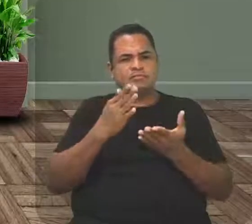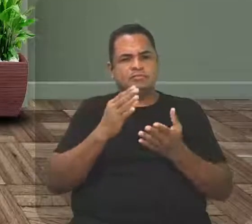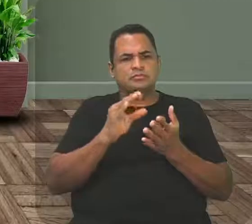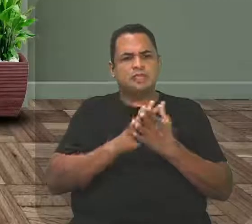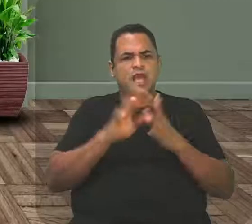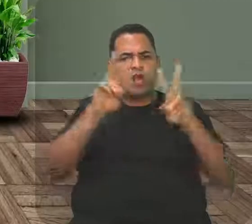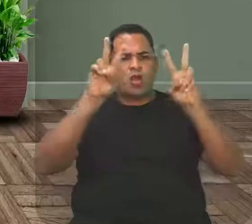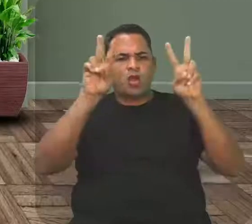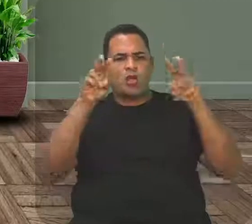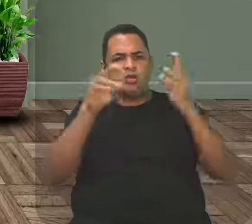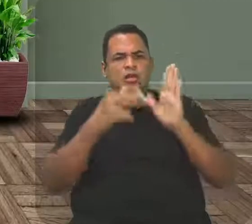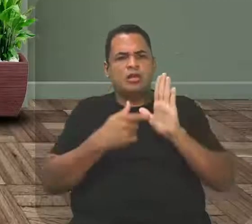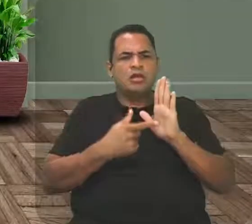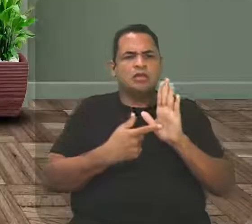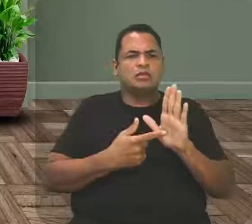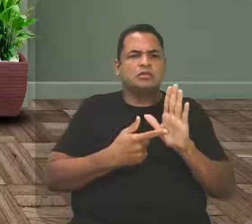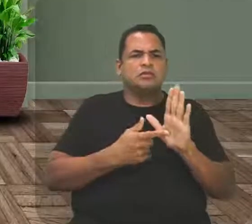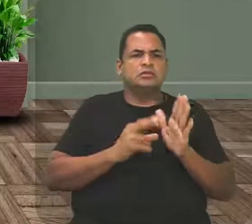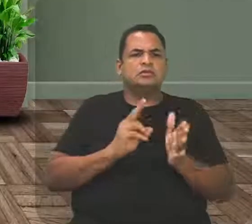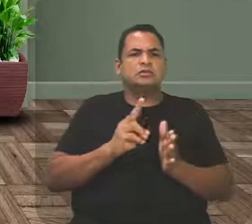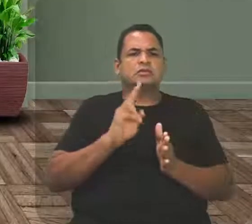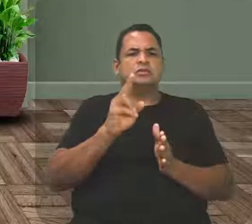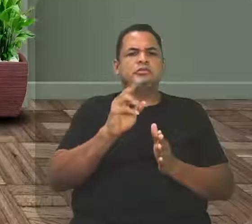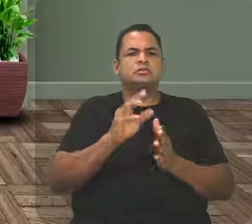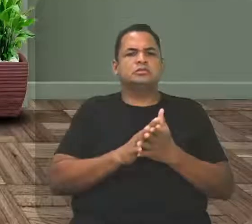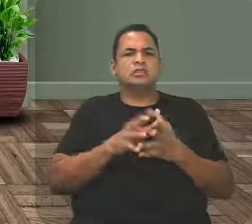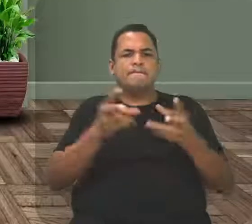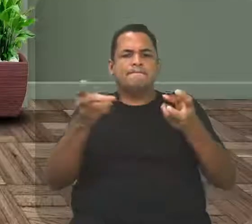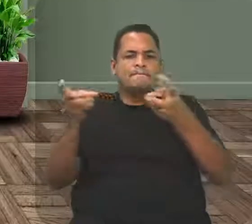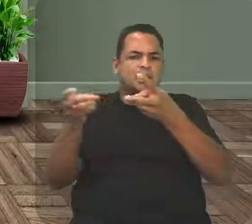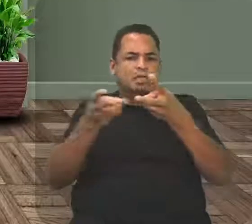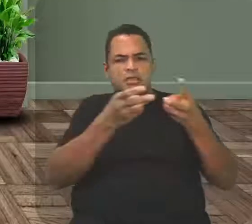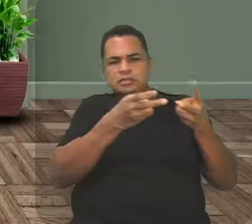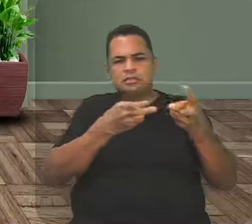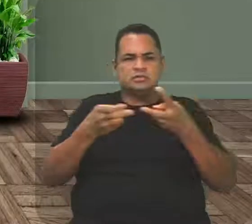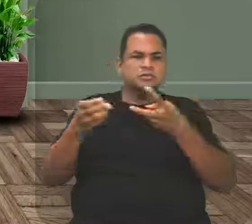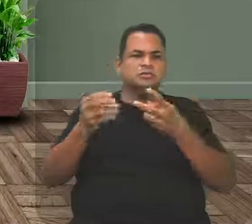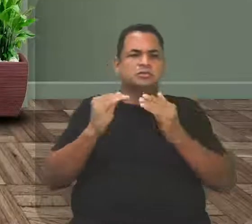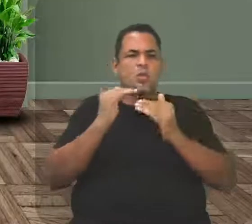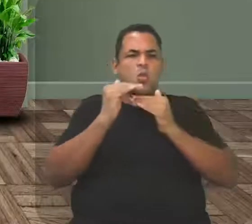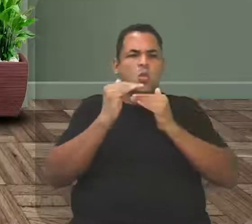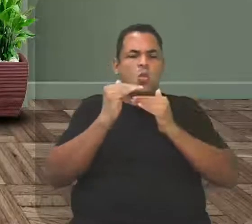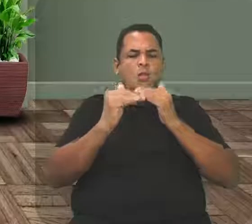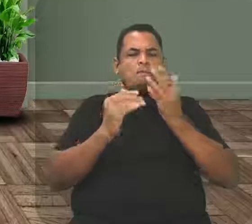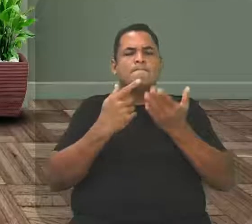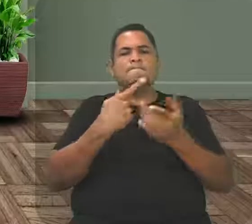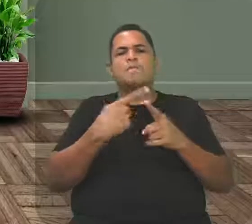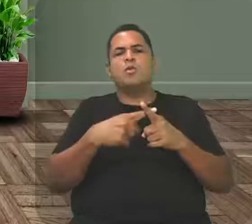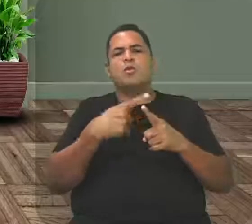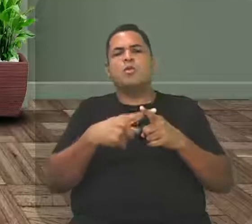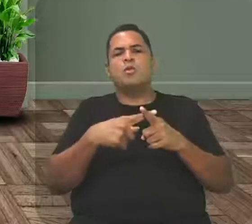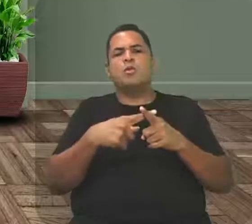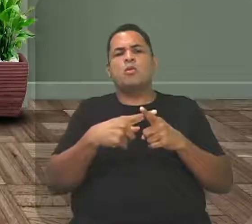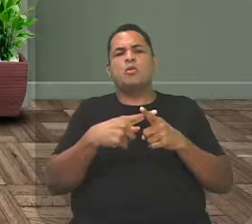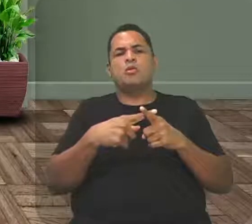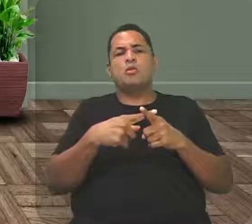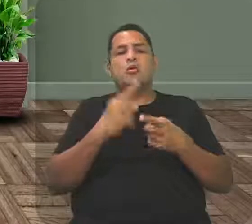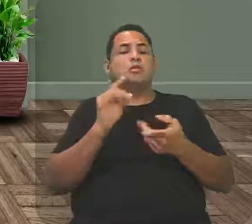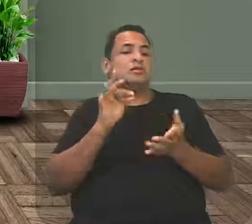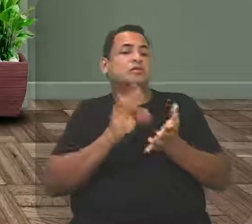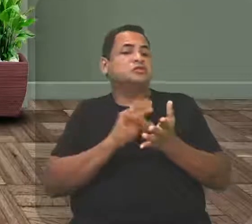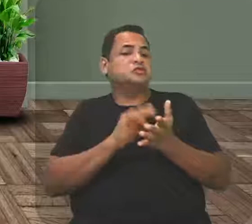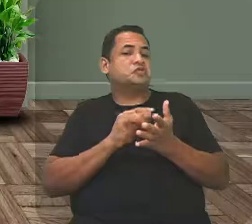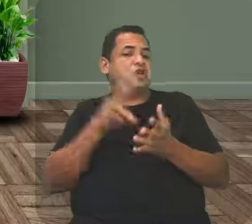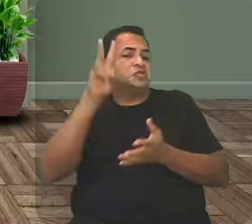aquela temática, retratando sempre esse olhar, essa construção. Por que? Olha só, olha os fatos